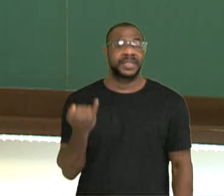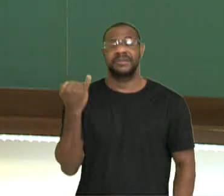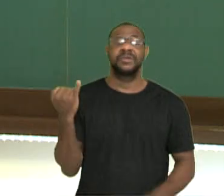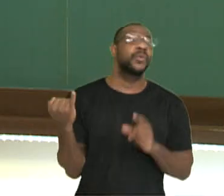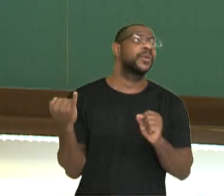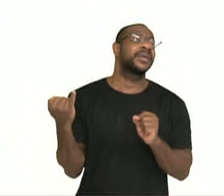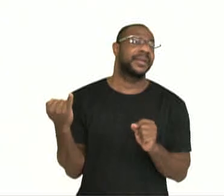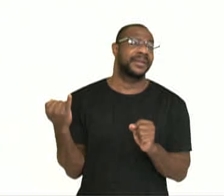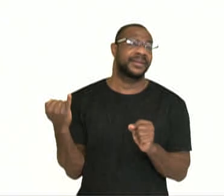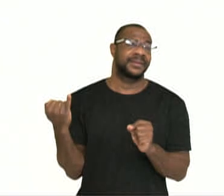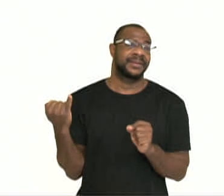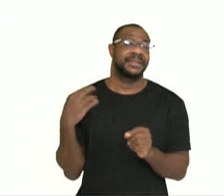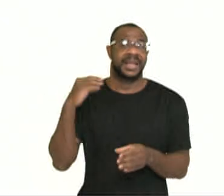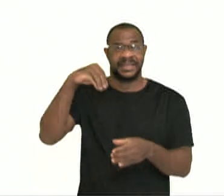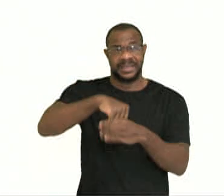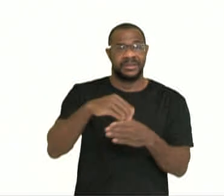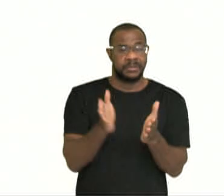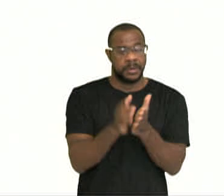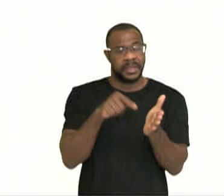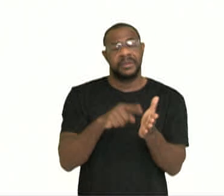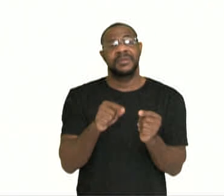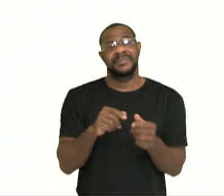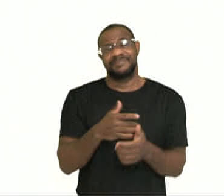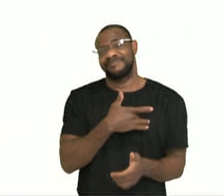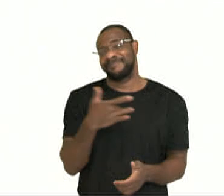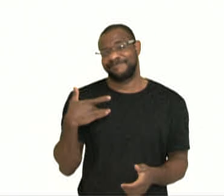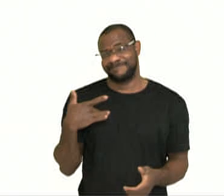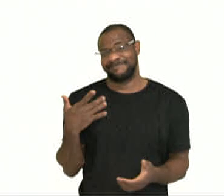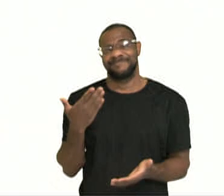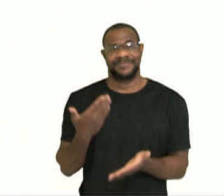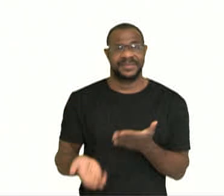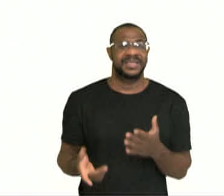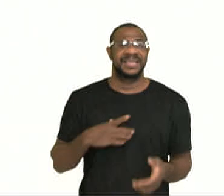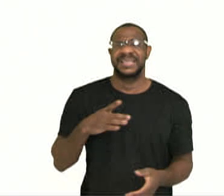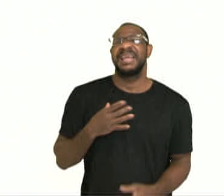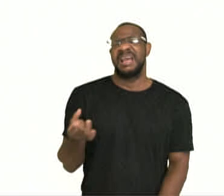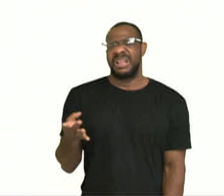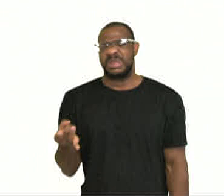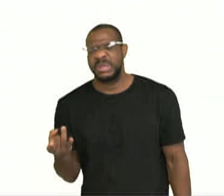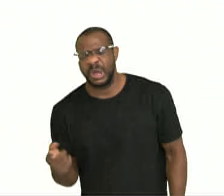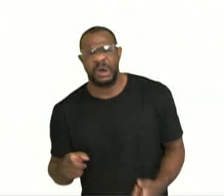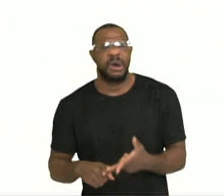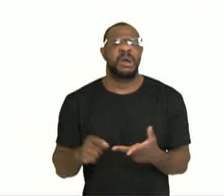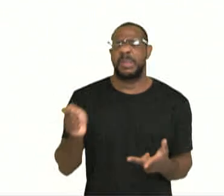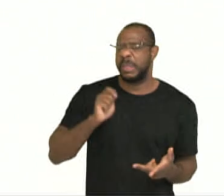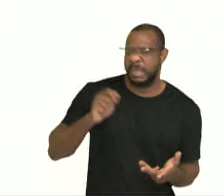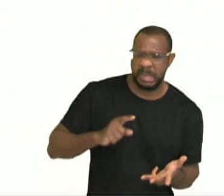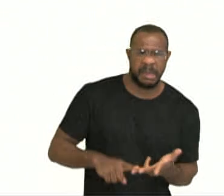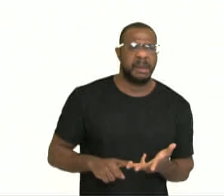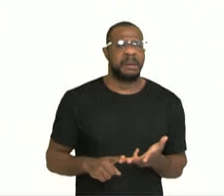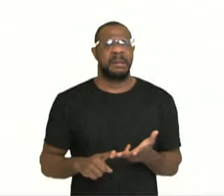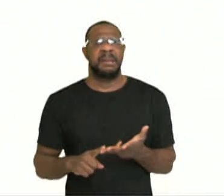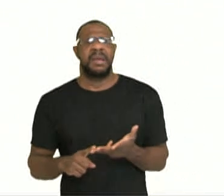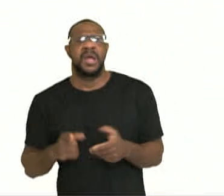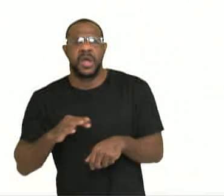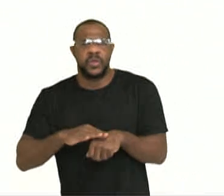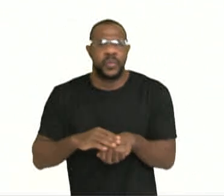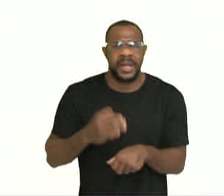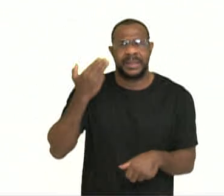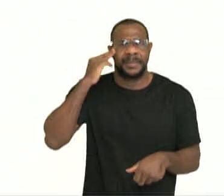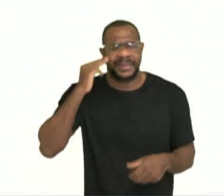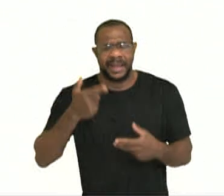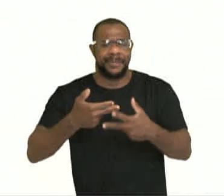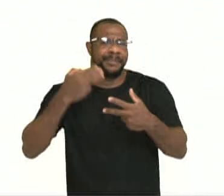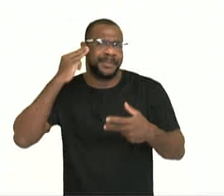O que nós vamos ter ali? A adição a drogas ou alcoolismo, doenças mentais, doenças decorrentes de falta de